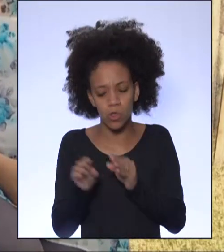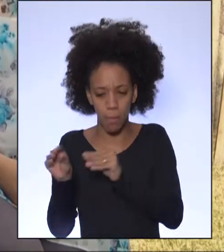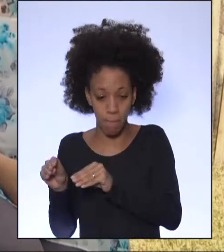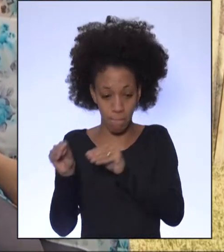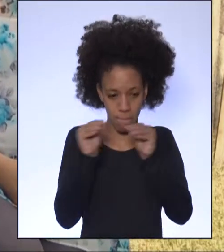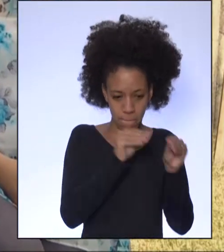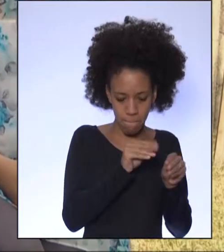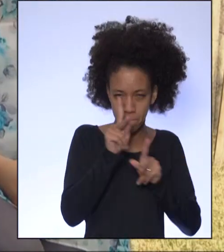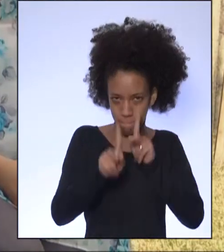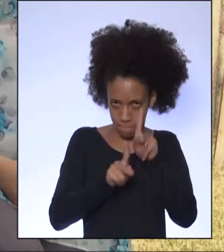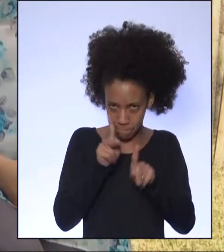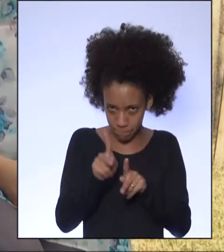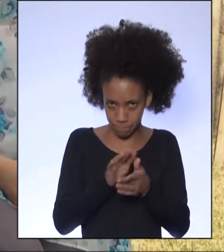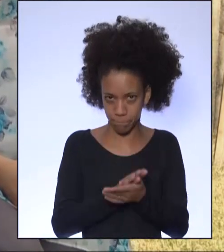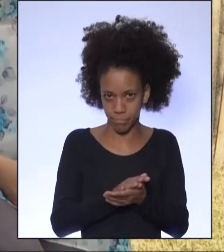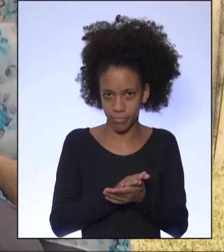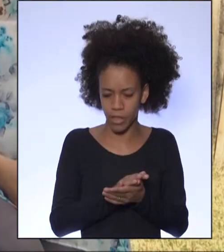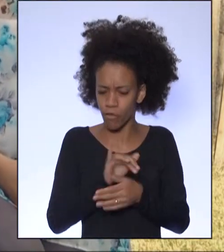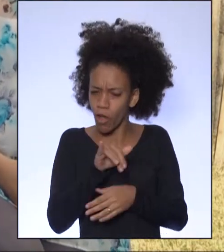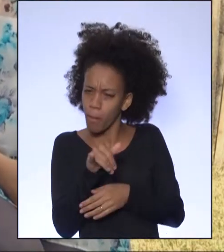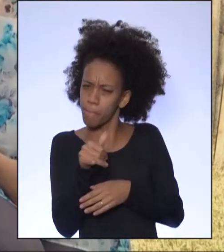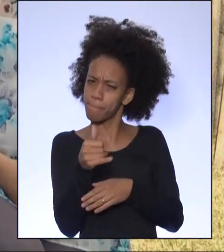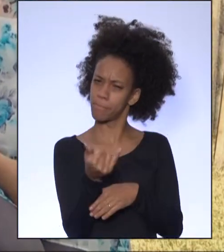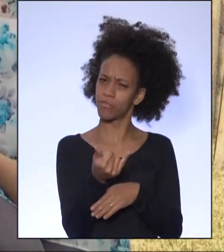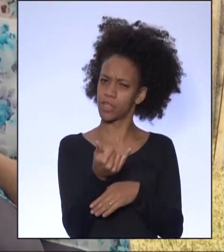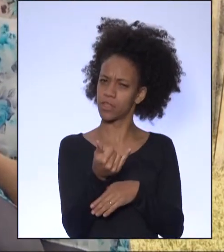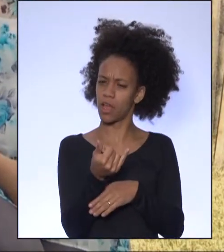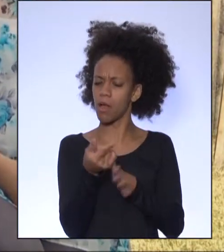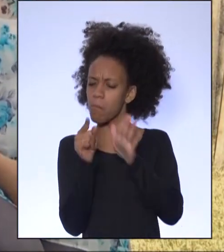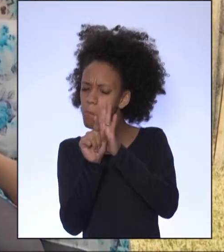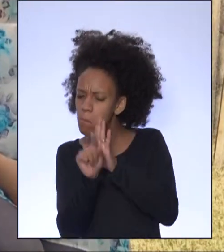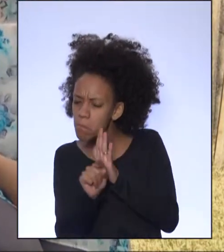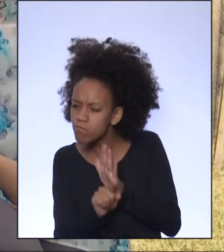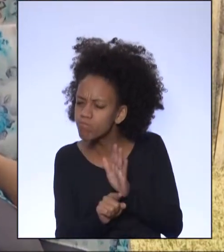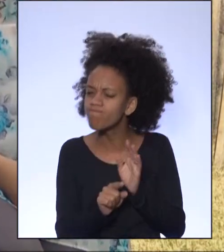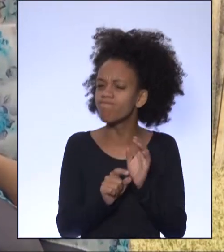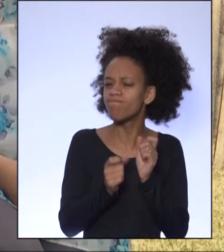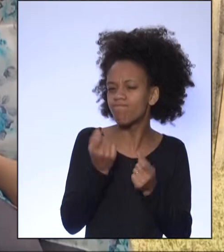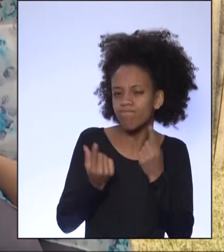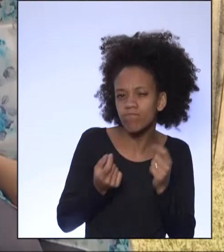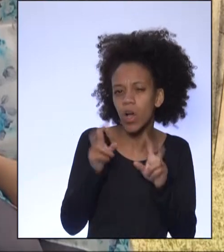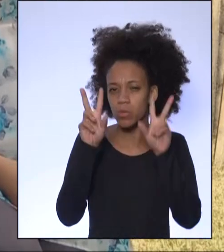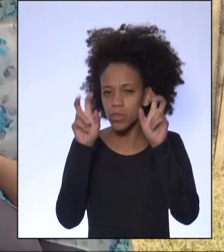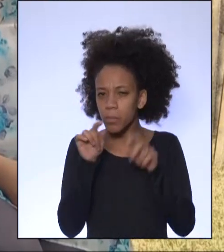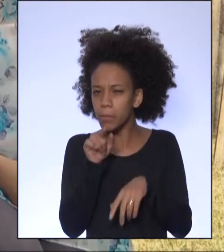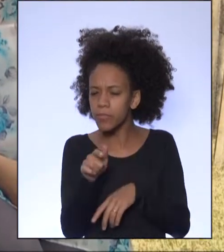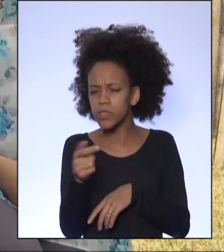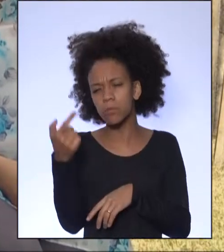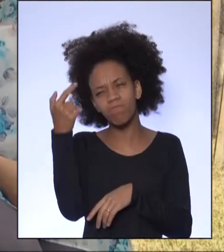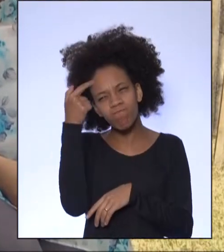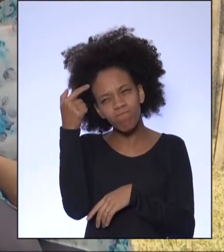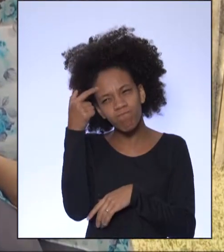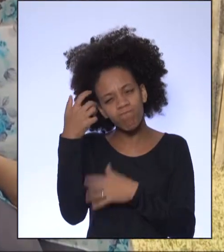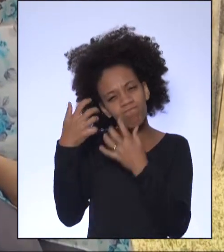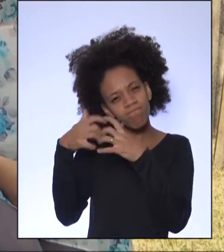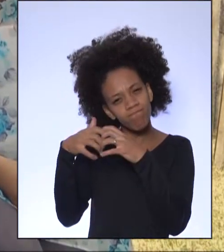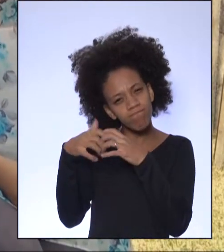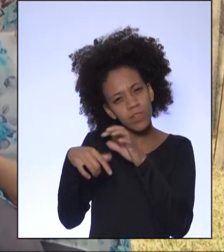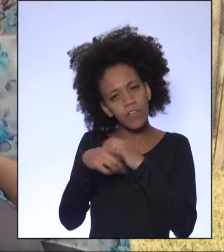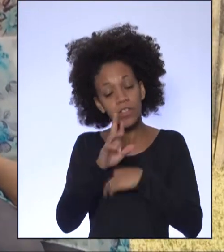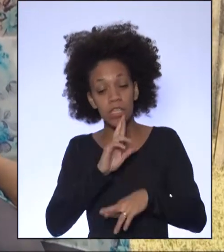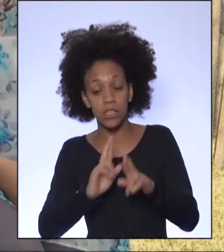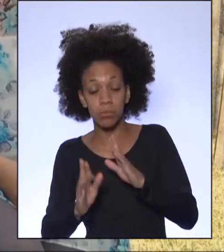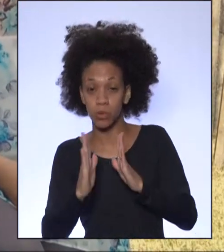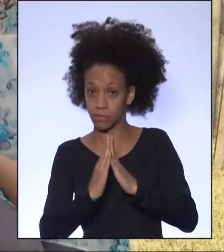populacional. E eu vou aproveitar e fazer algumas perguntas sobre o tema para você refletir e tentar responder aí em casa.